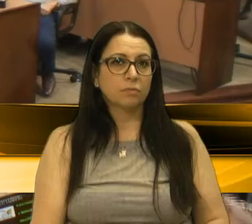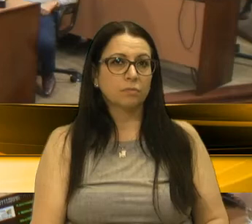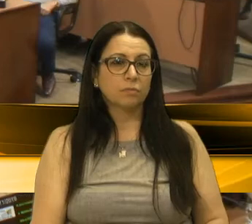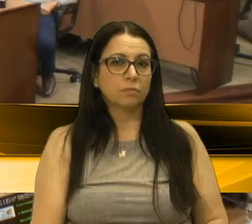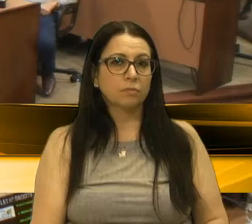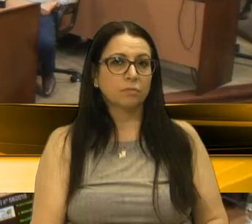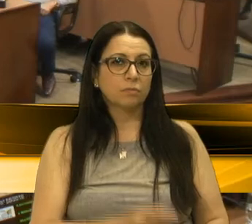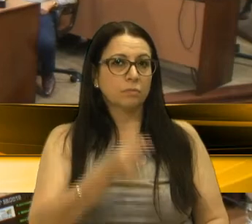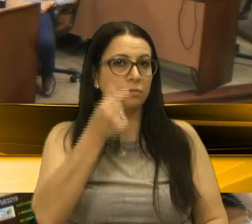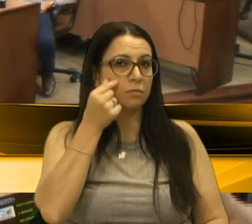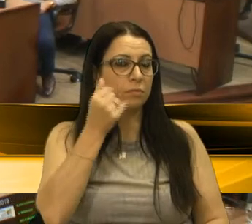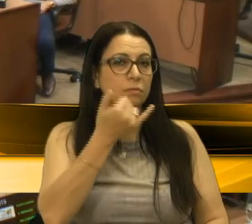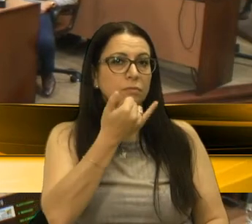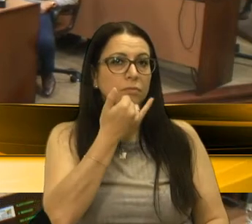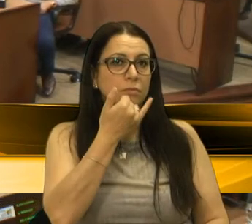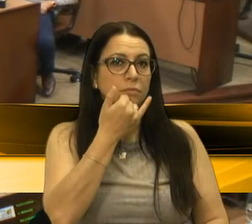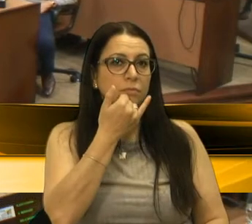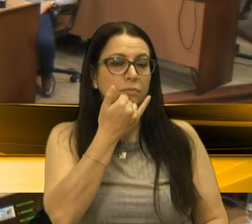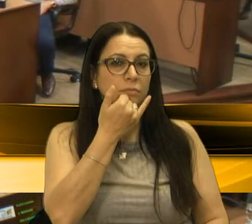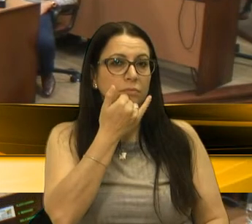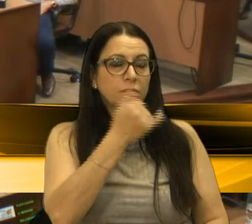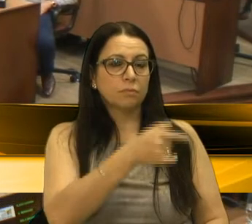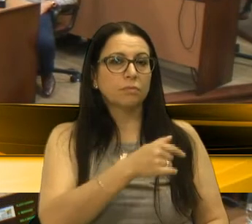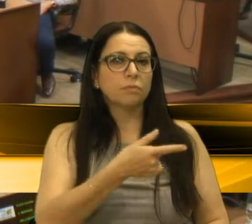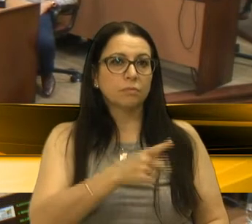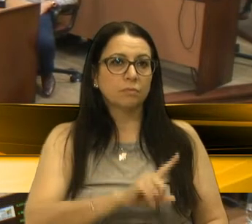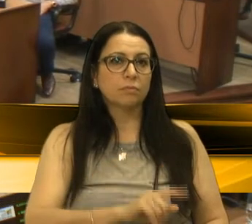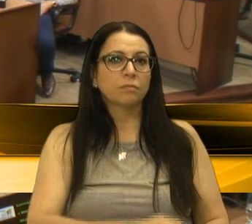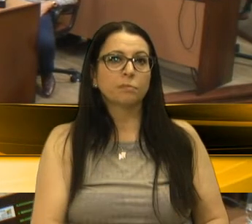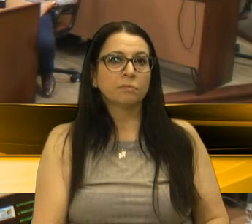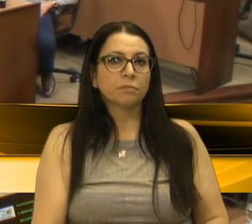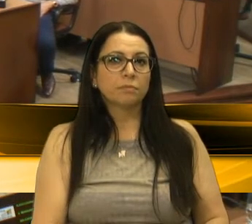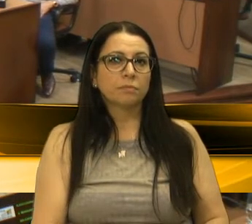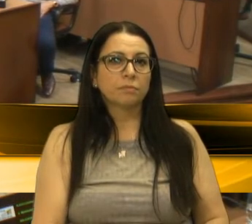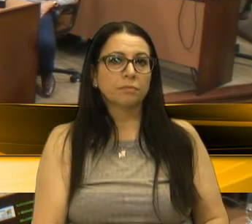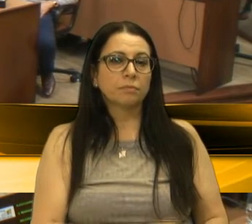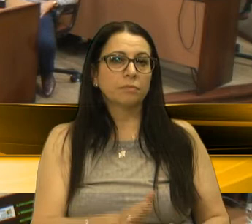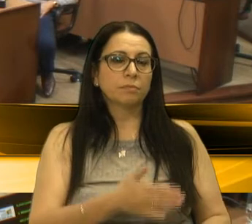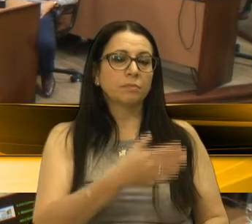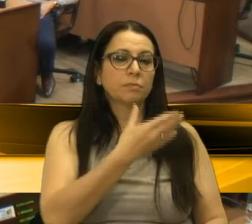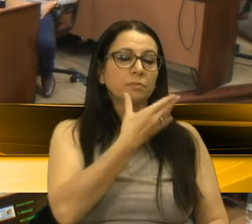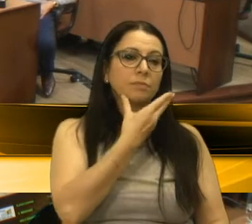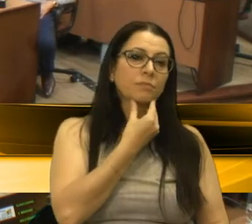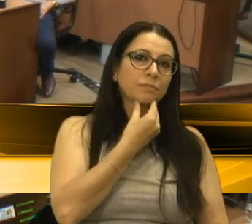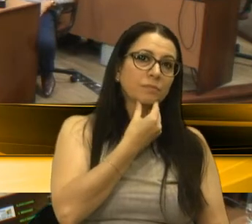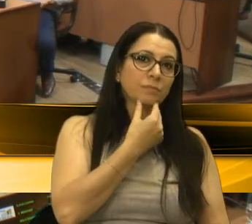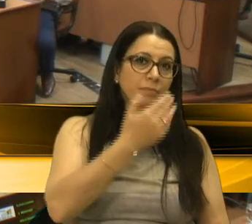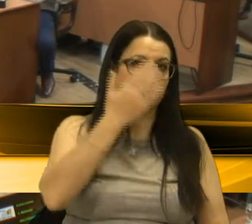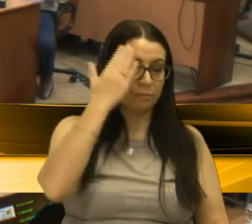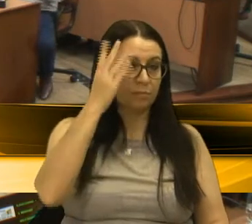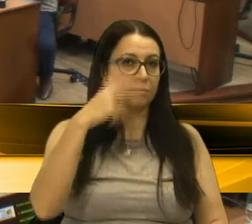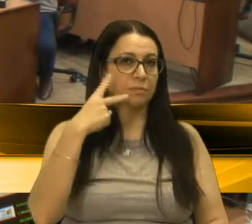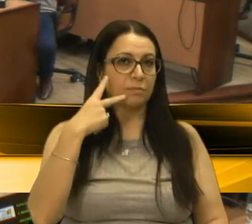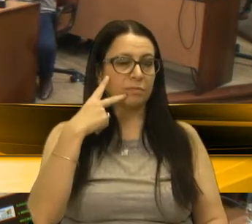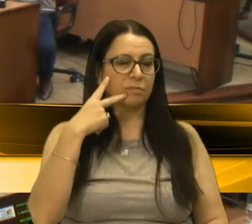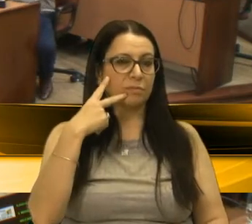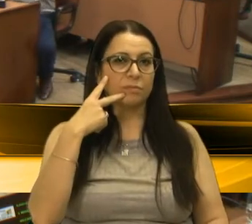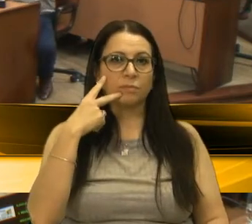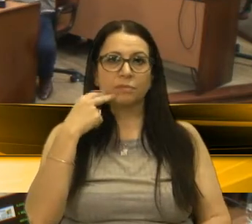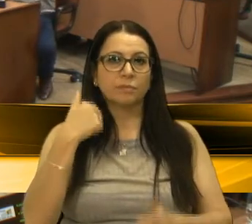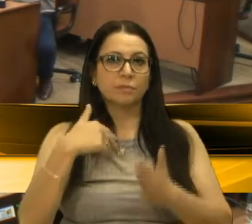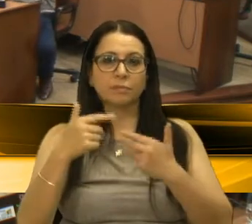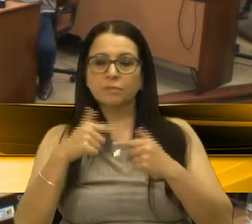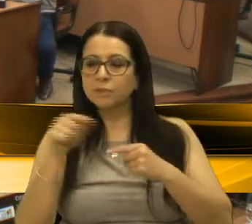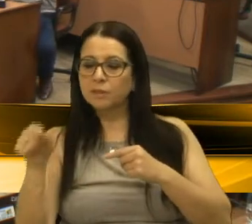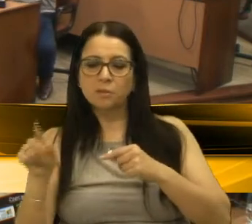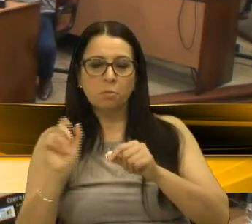O Eloy antes, desculpa, vereador Eloy Friis. Primeiro os damos. Obrigado, vereador. Na ordem dos tratores, não altera o